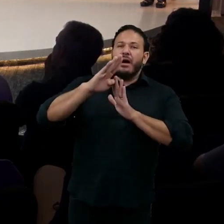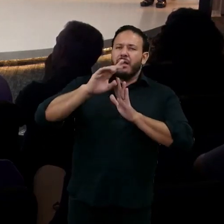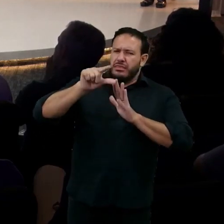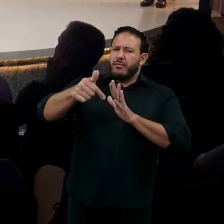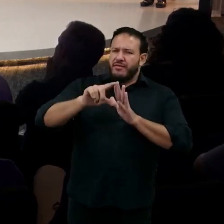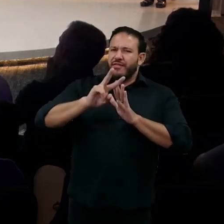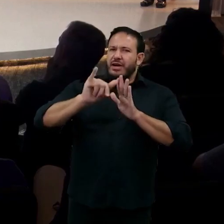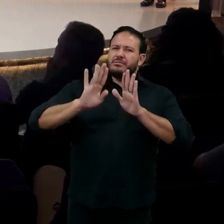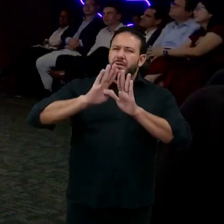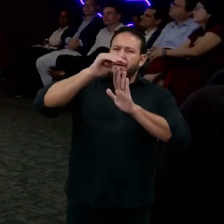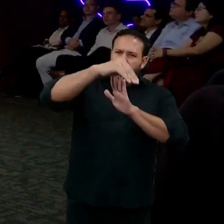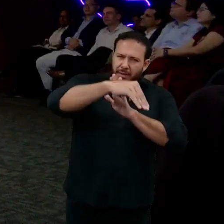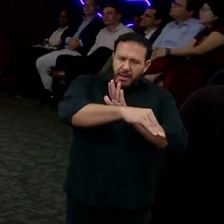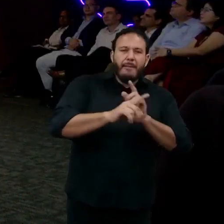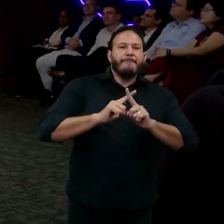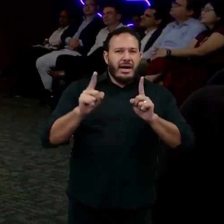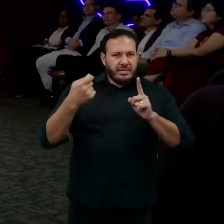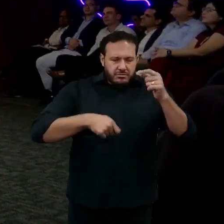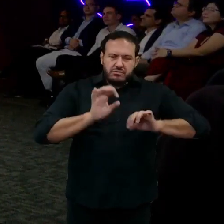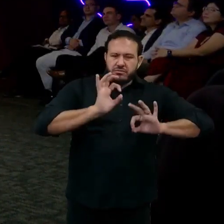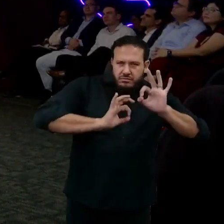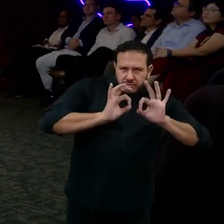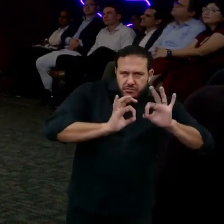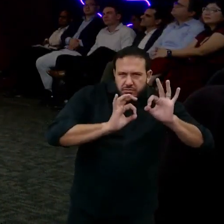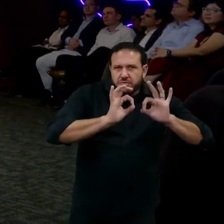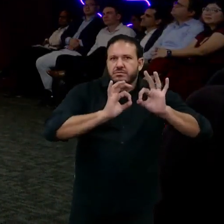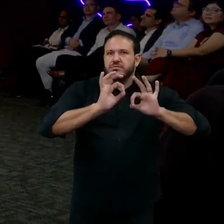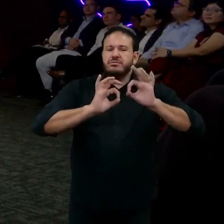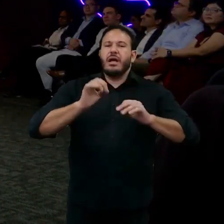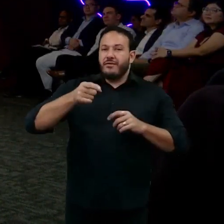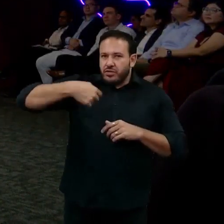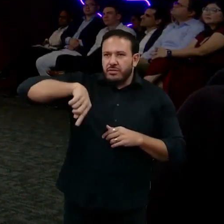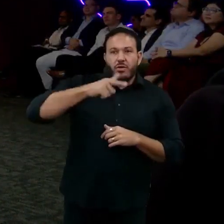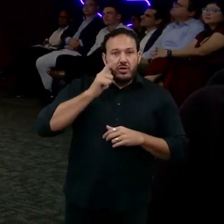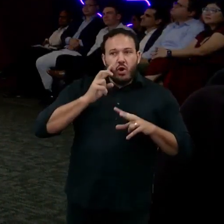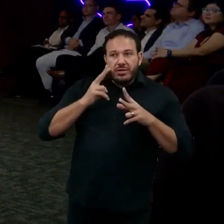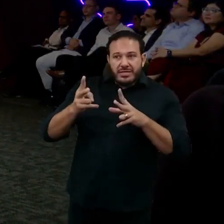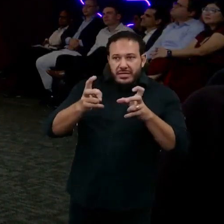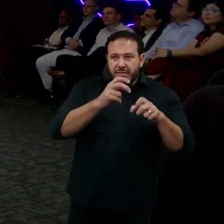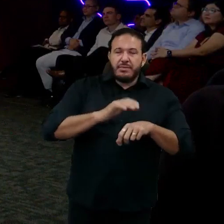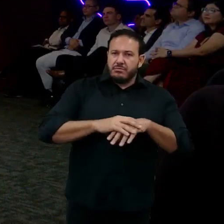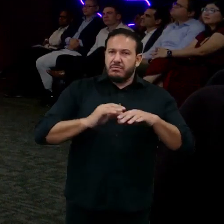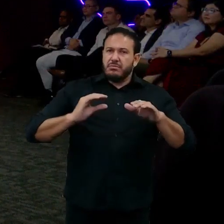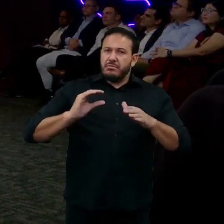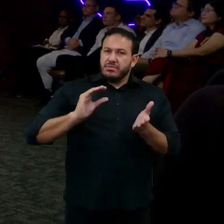teria sido criada e, desse ponto, você pode simplesmente descontar o investimento e continuar.